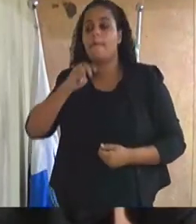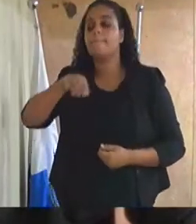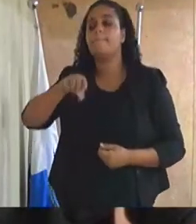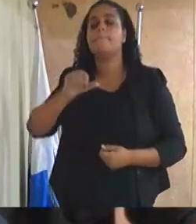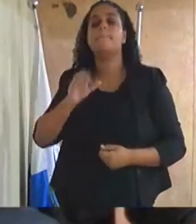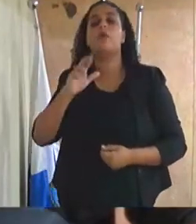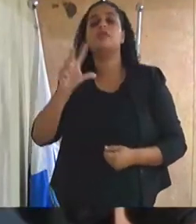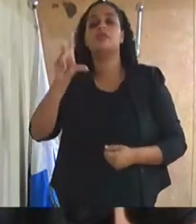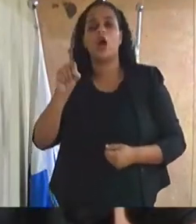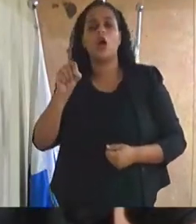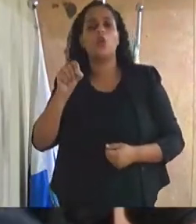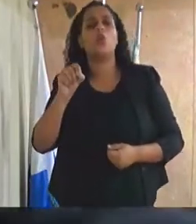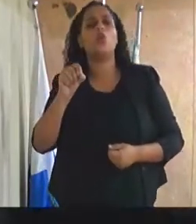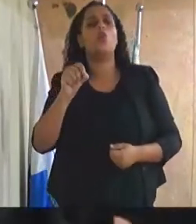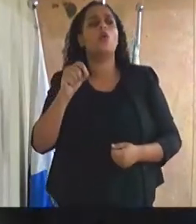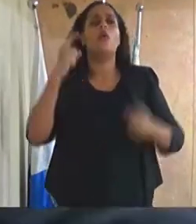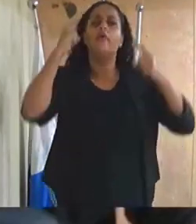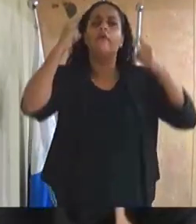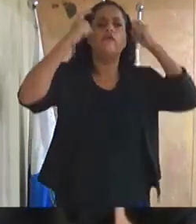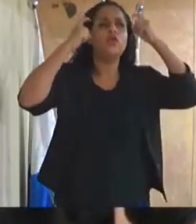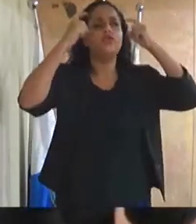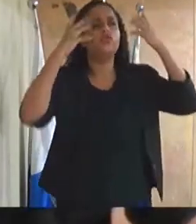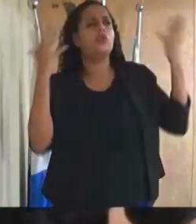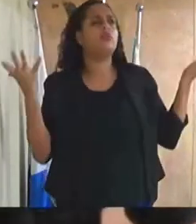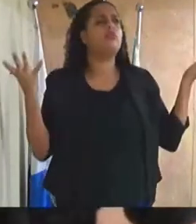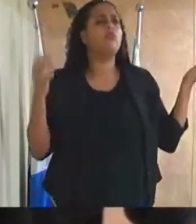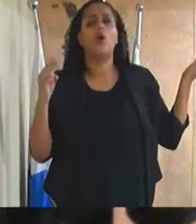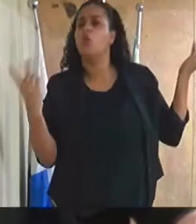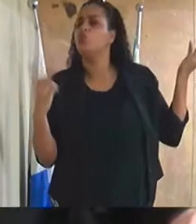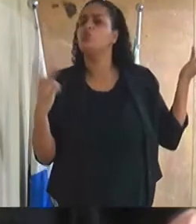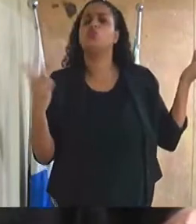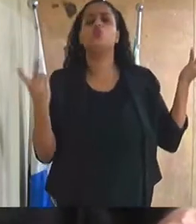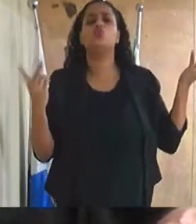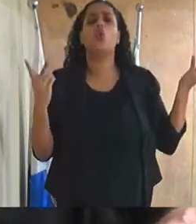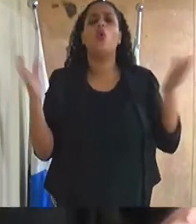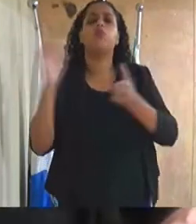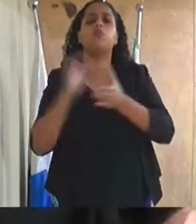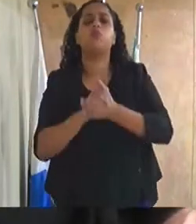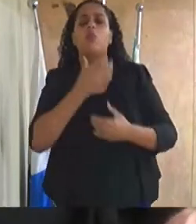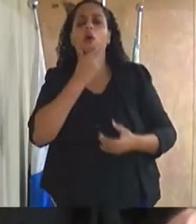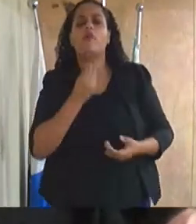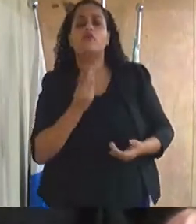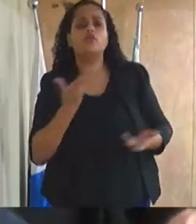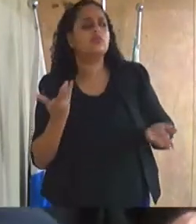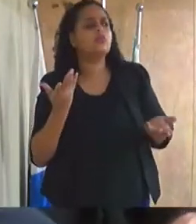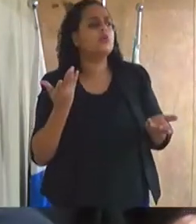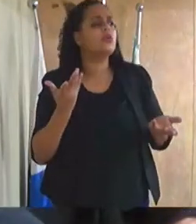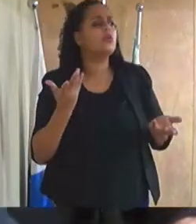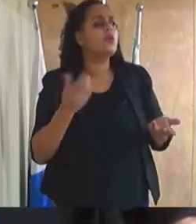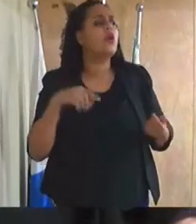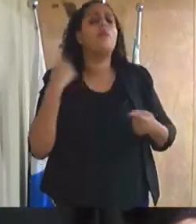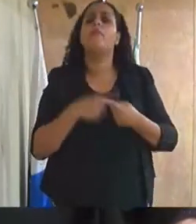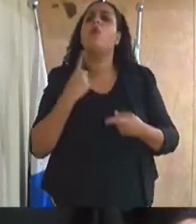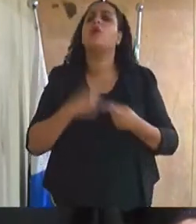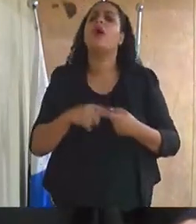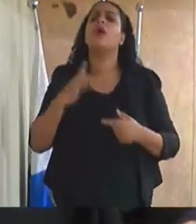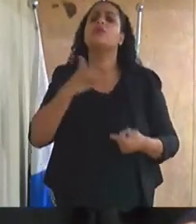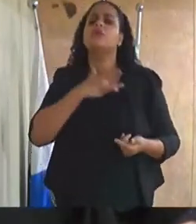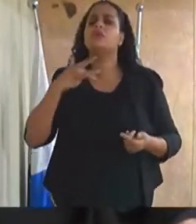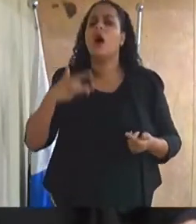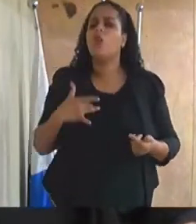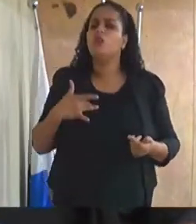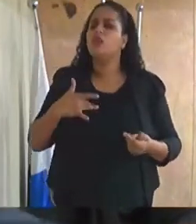quando ele confundiu ficou ele e a esposa confundindo naquele momento que a saúde da cidade estava